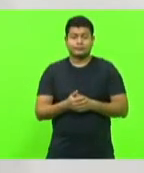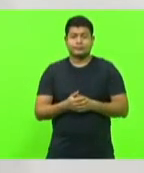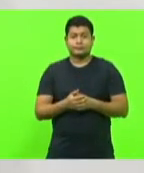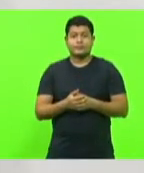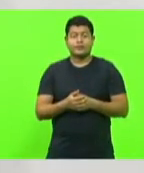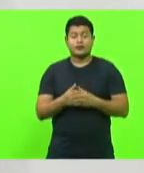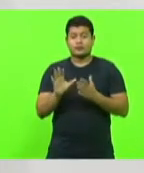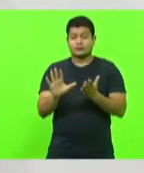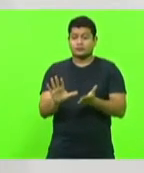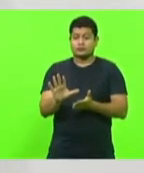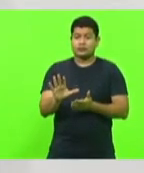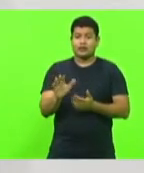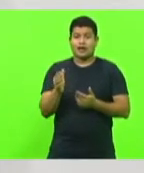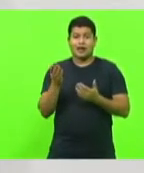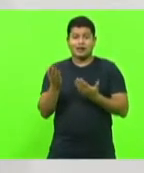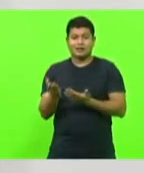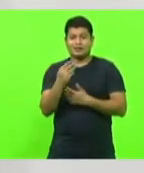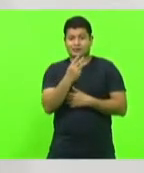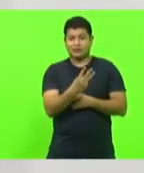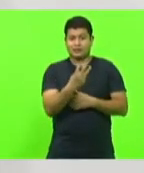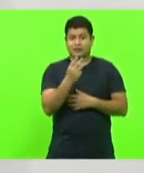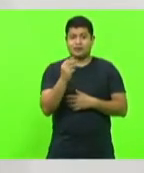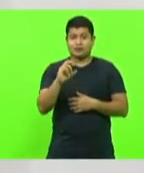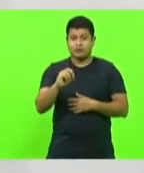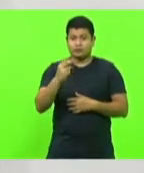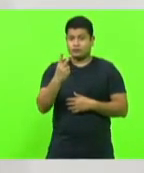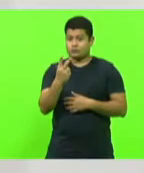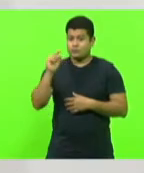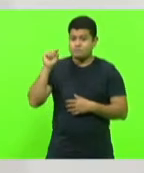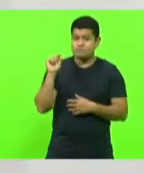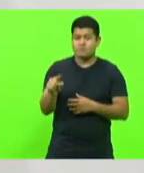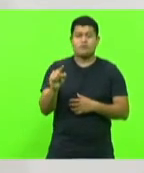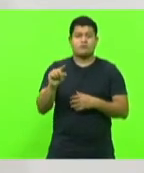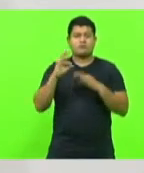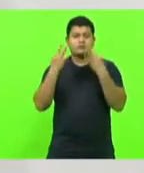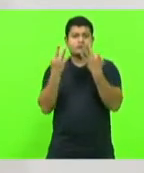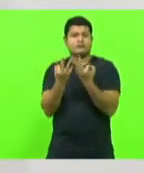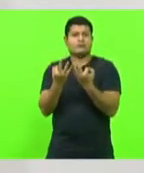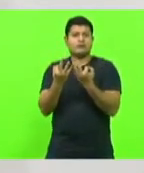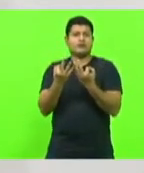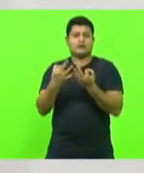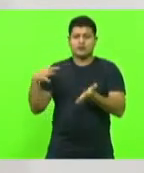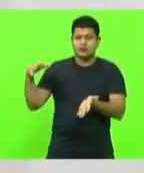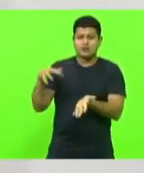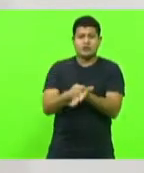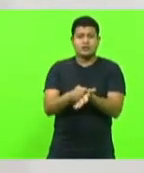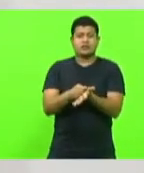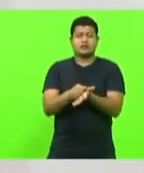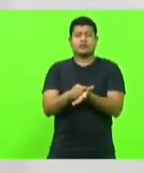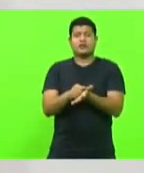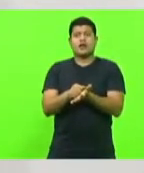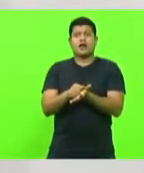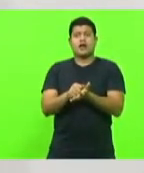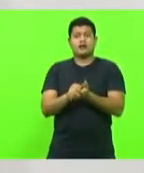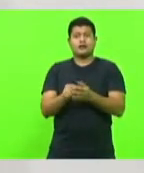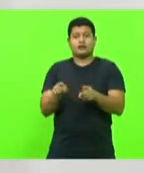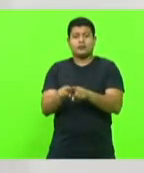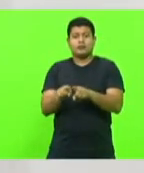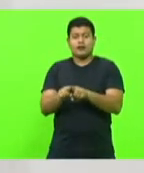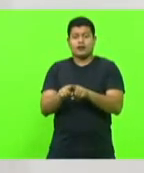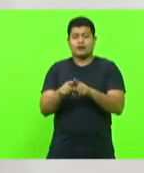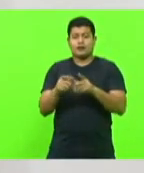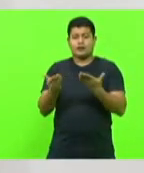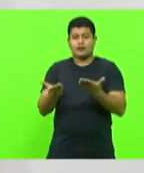302 mil famílias inscritas no Cadastro Único e dentro da faixa de renda